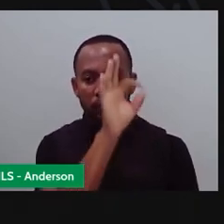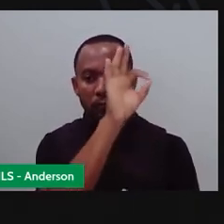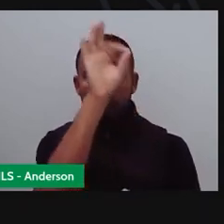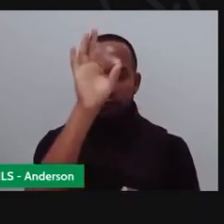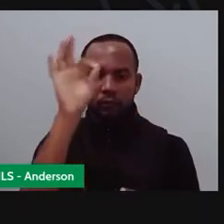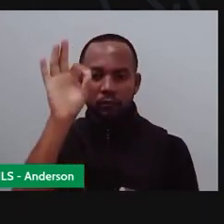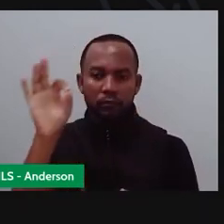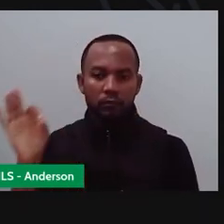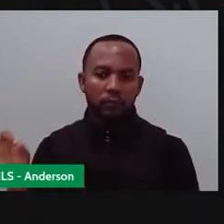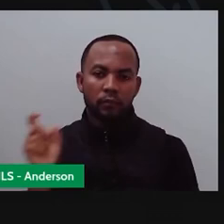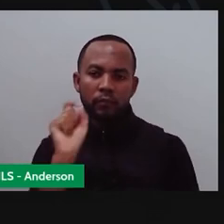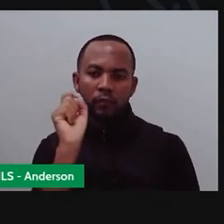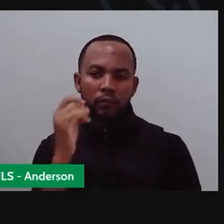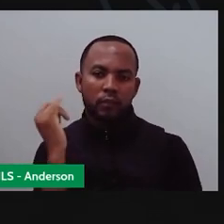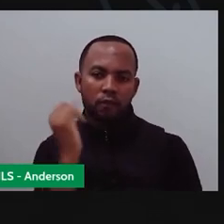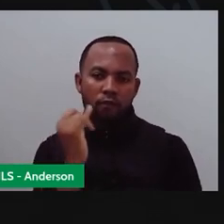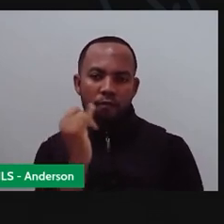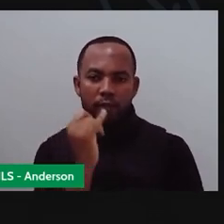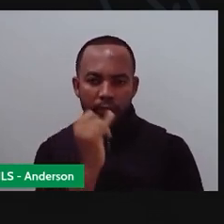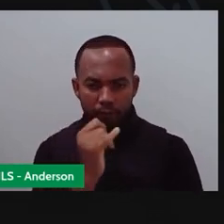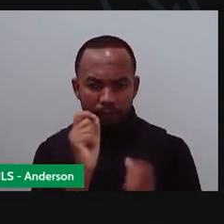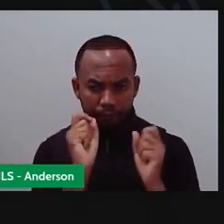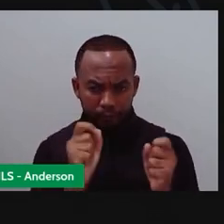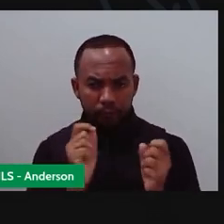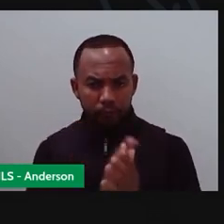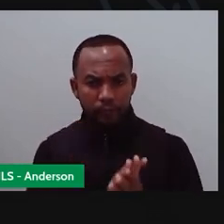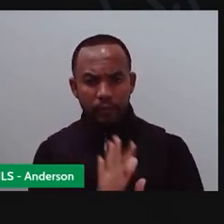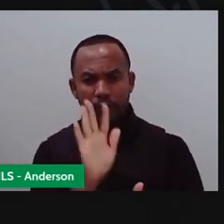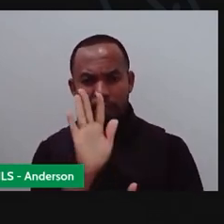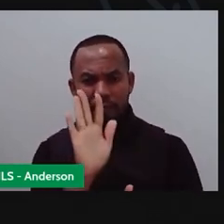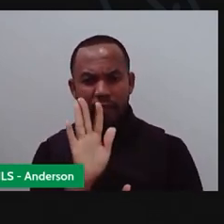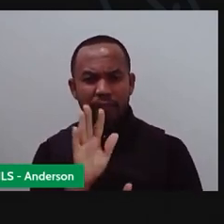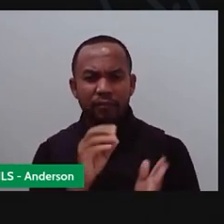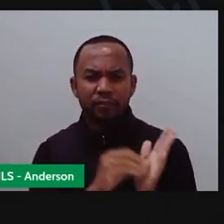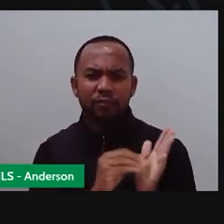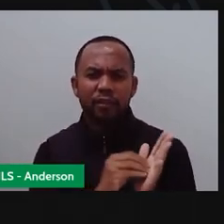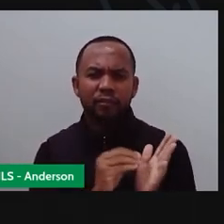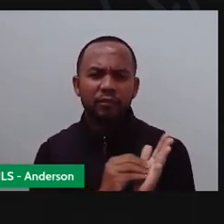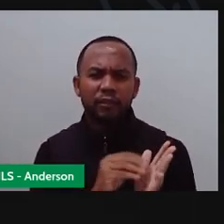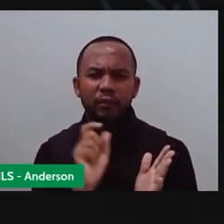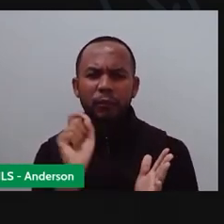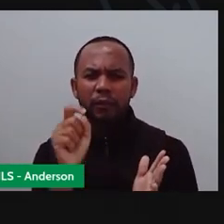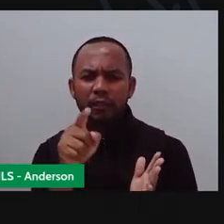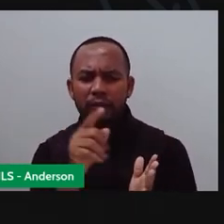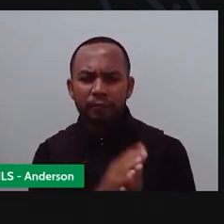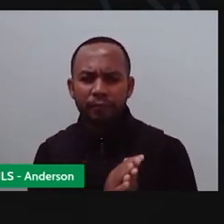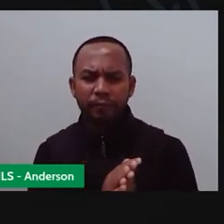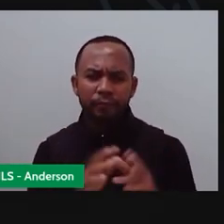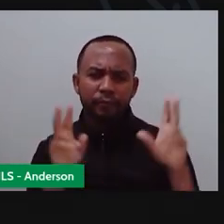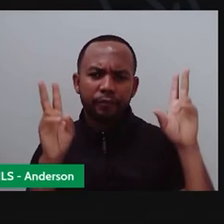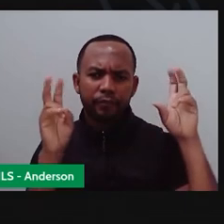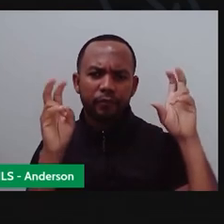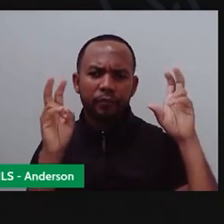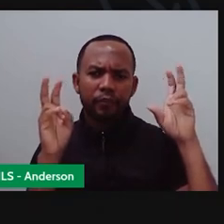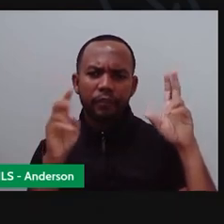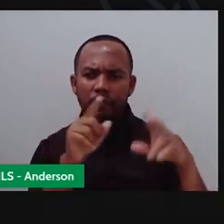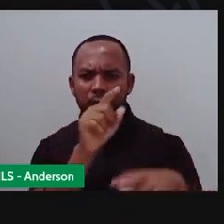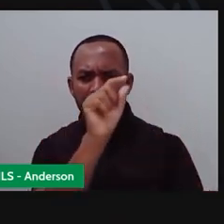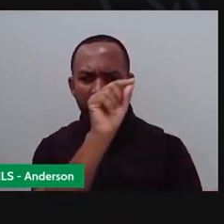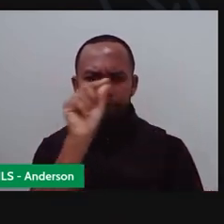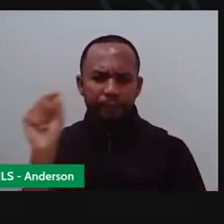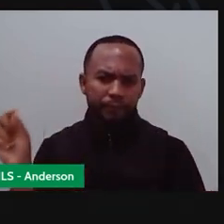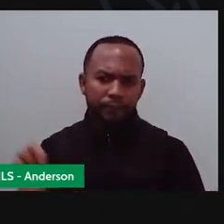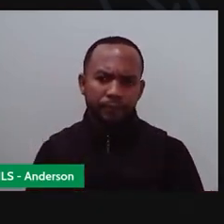As informações. Tá faltando alguma coisa aqui, não tá não? O quê? O título do meu gráfico.